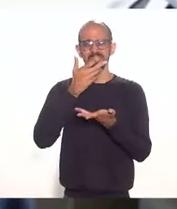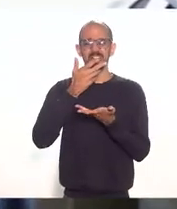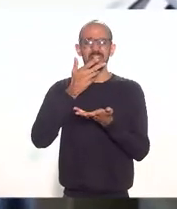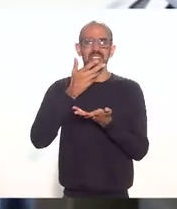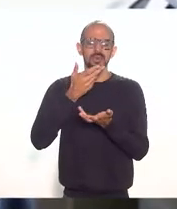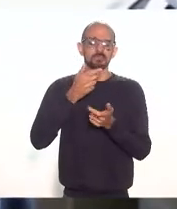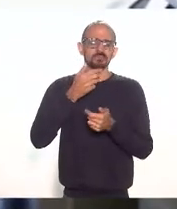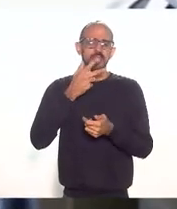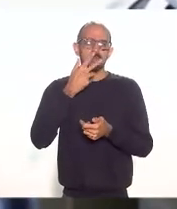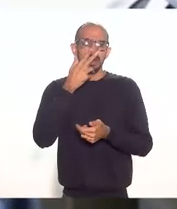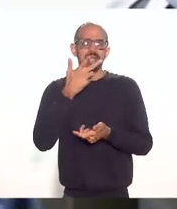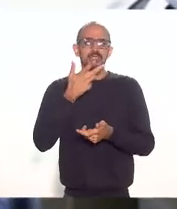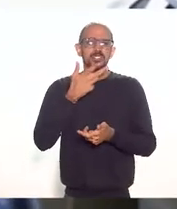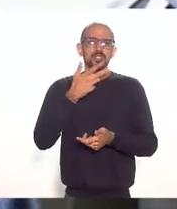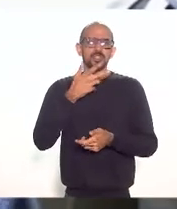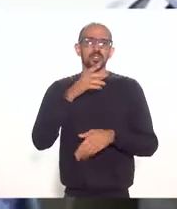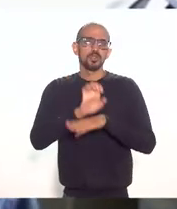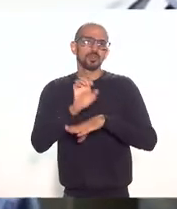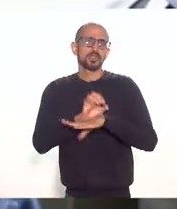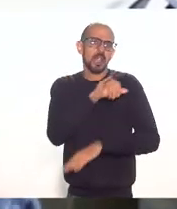boa saída,